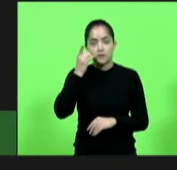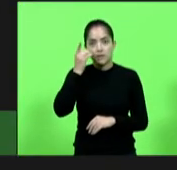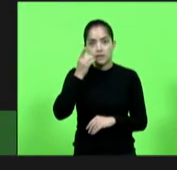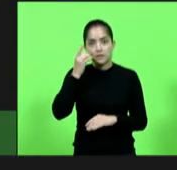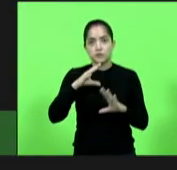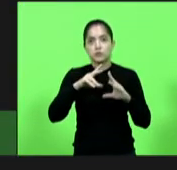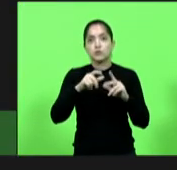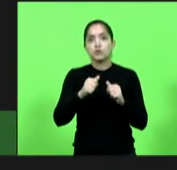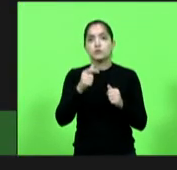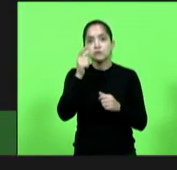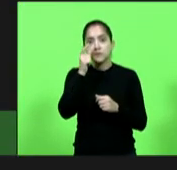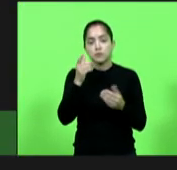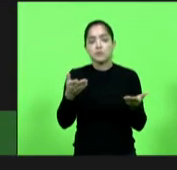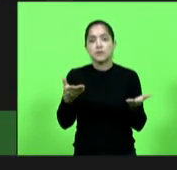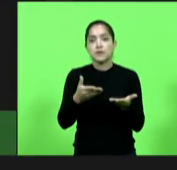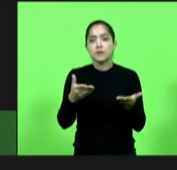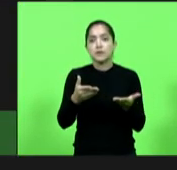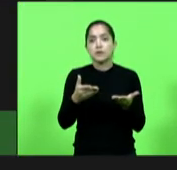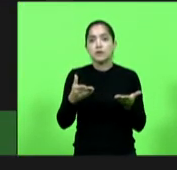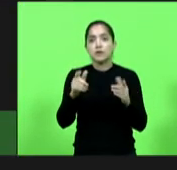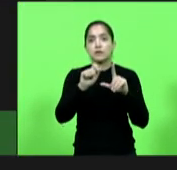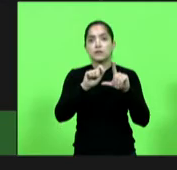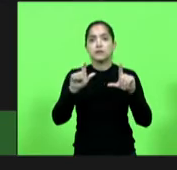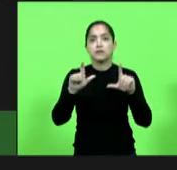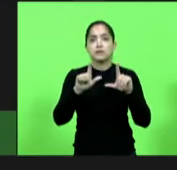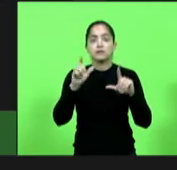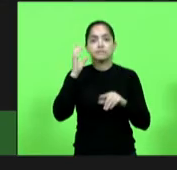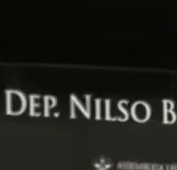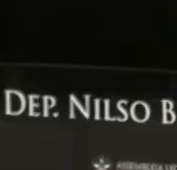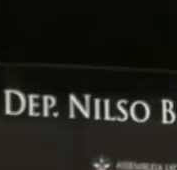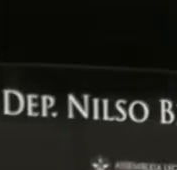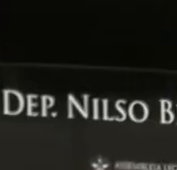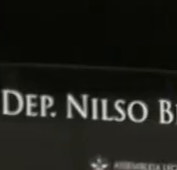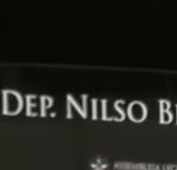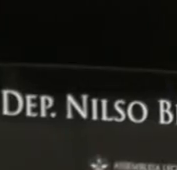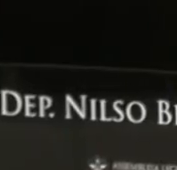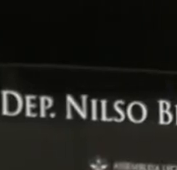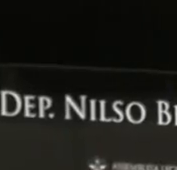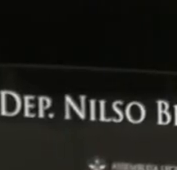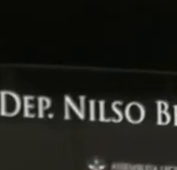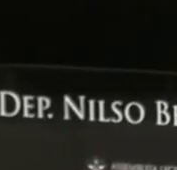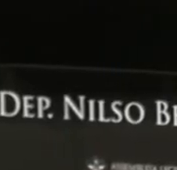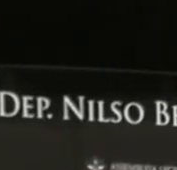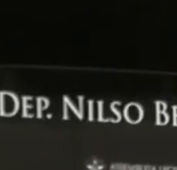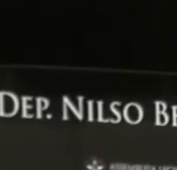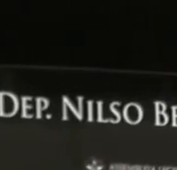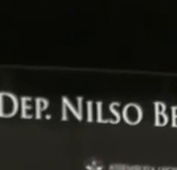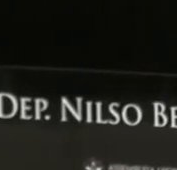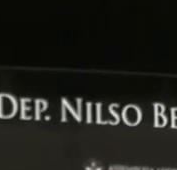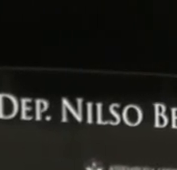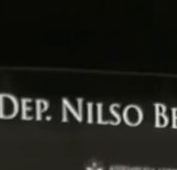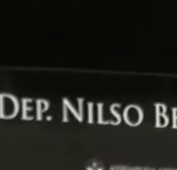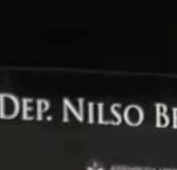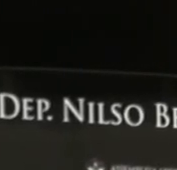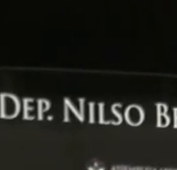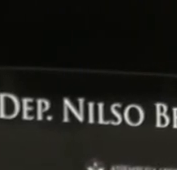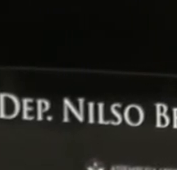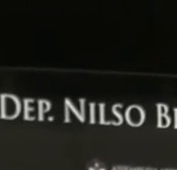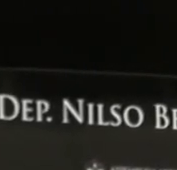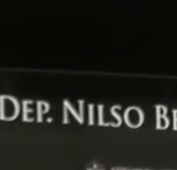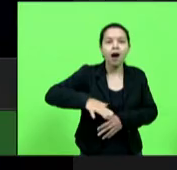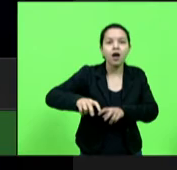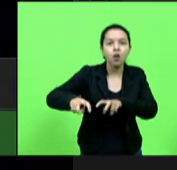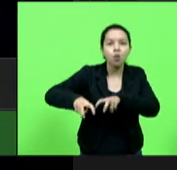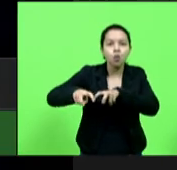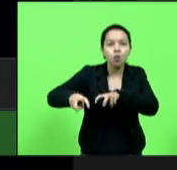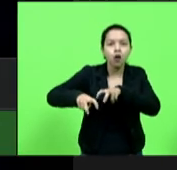determinou que a lei da Mata Atlântica é superior à lei do Código Florestal. Na prática, a decisão impede a homologação do Cadastro Ambiental